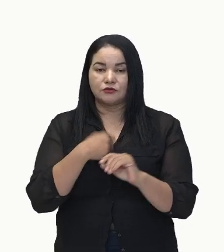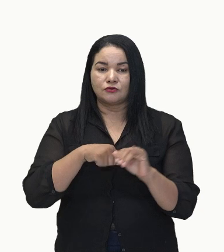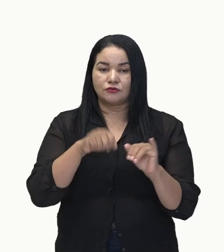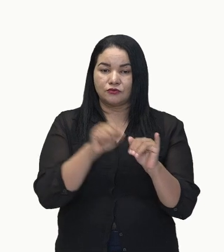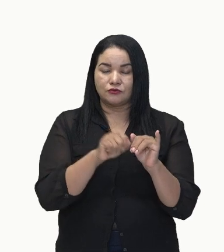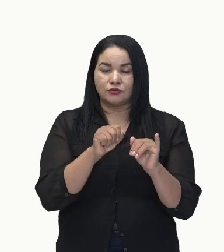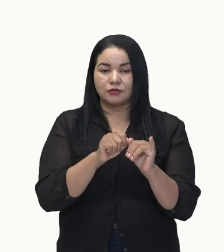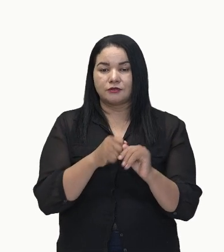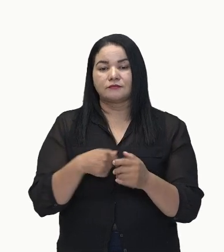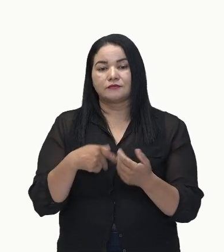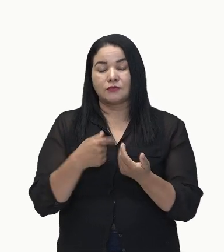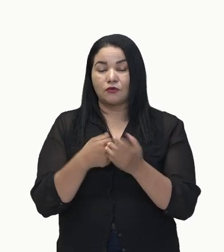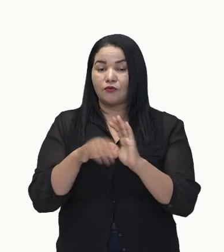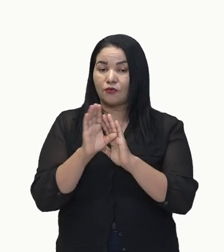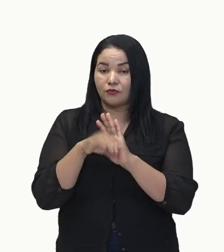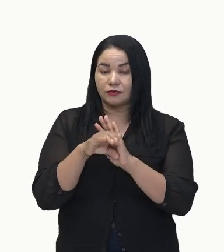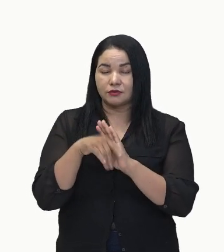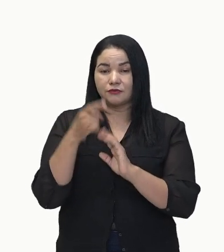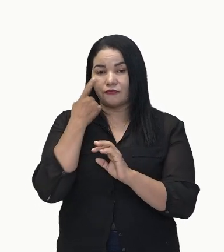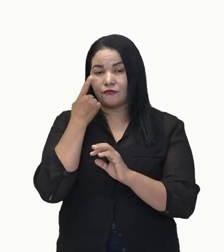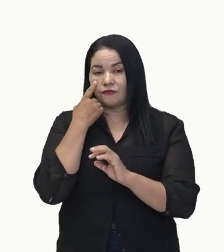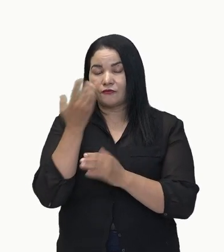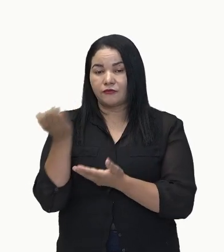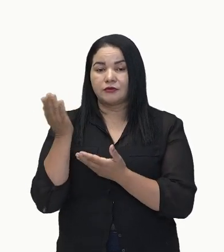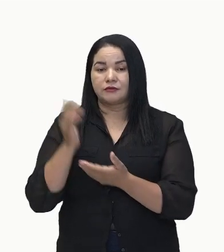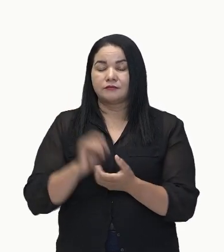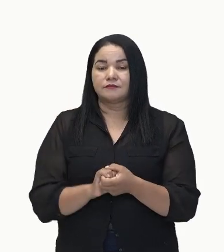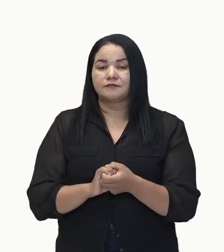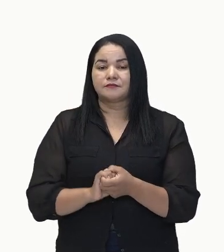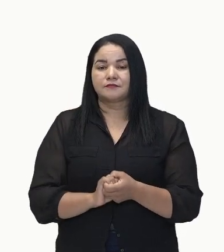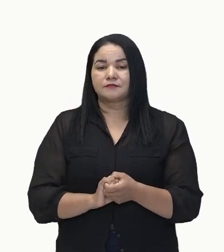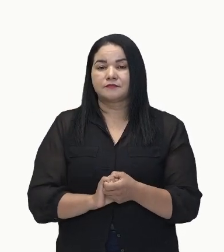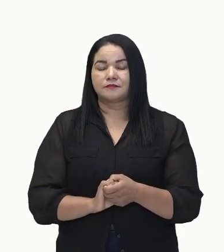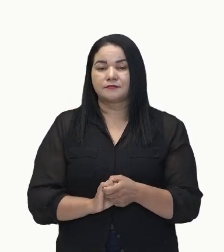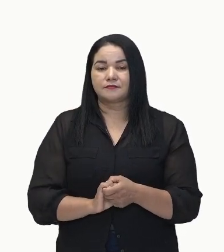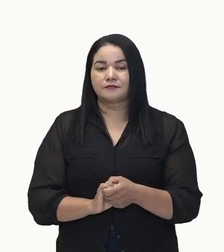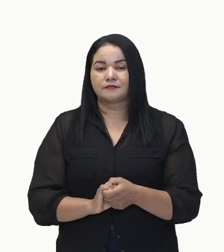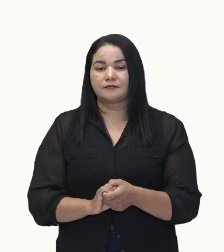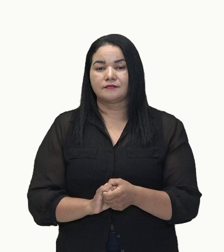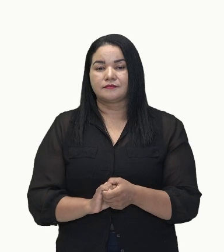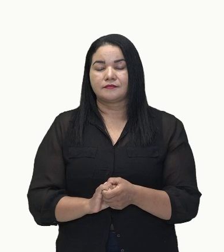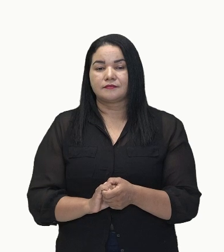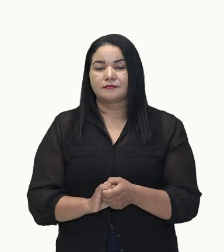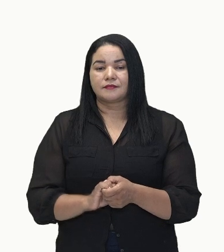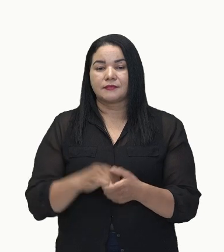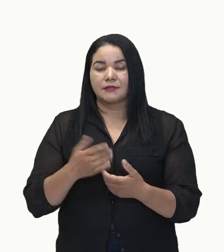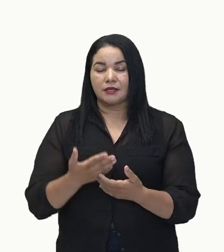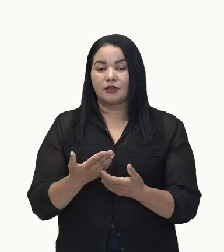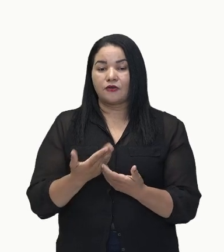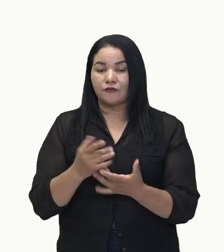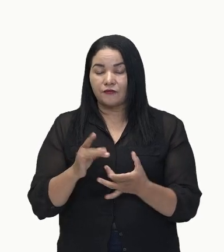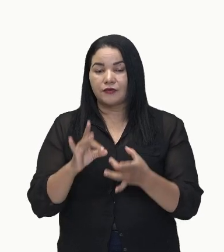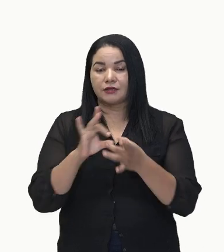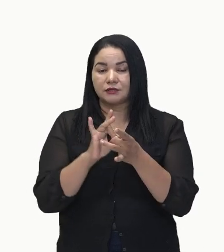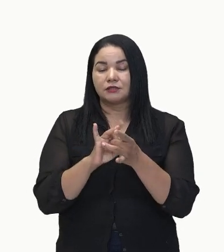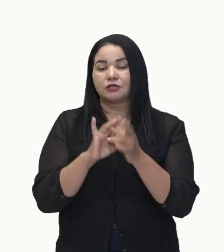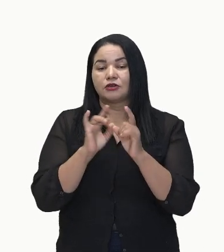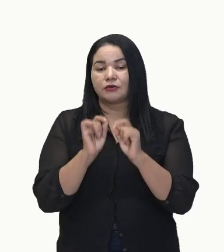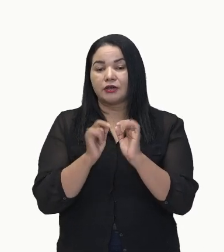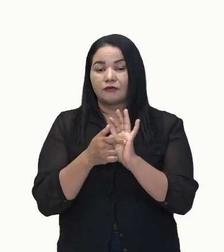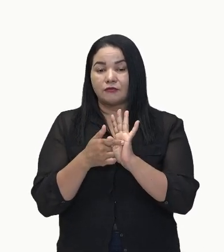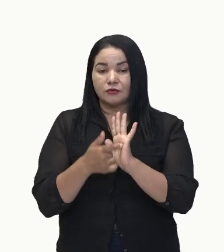conceito. Vai ligar aqui esse predicativo do sujeito. Ele vai indicar aqui, ó.